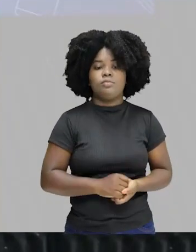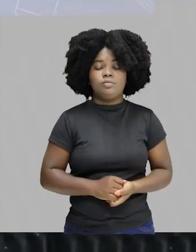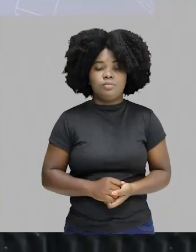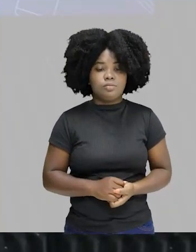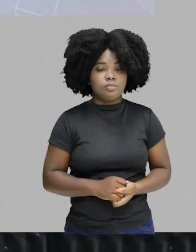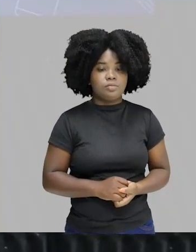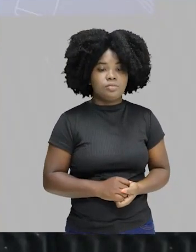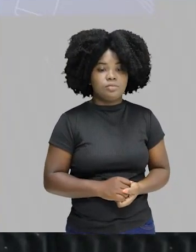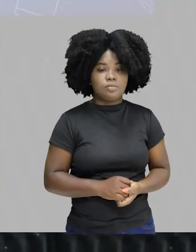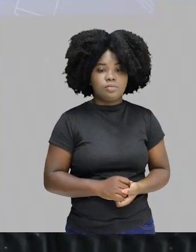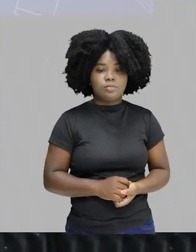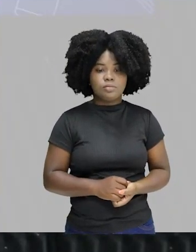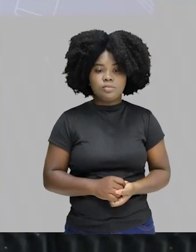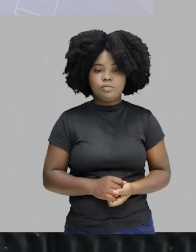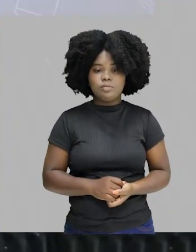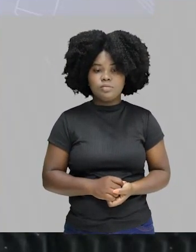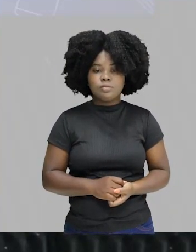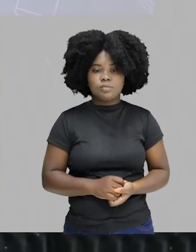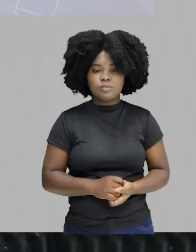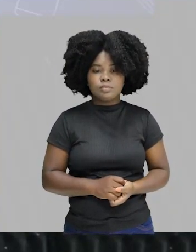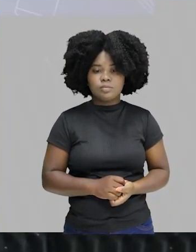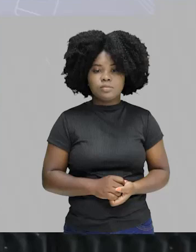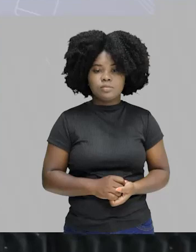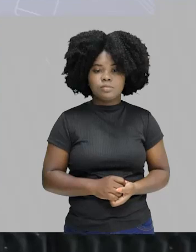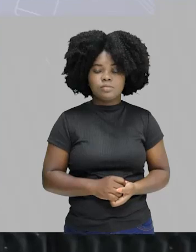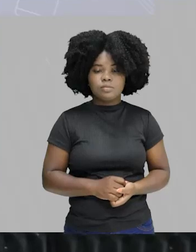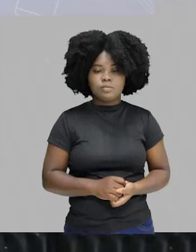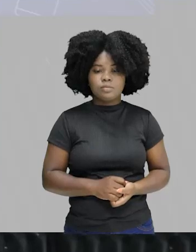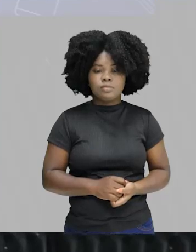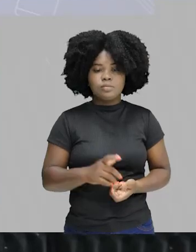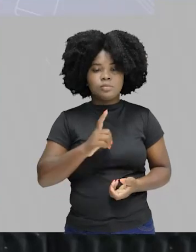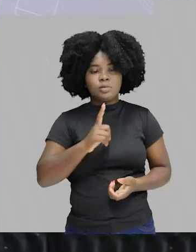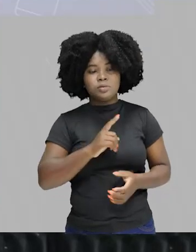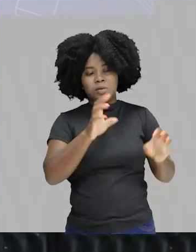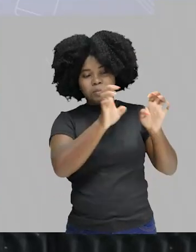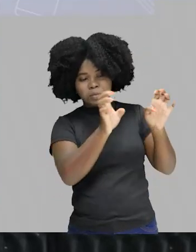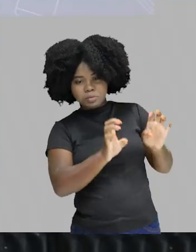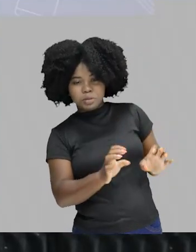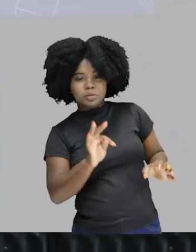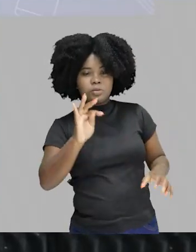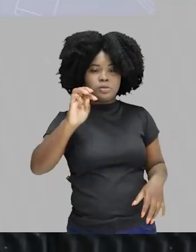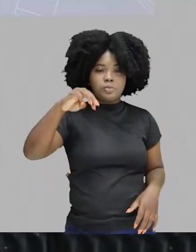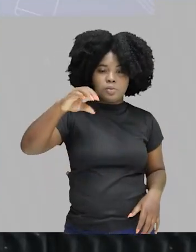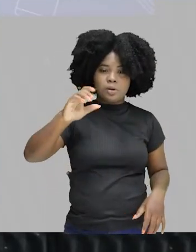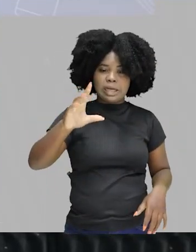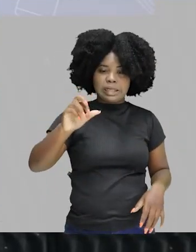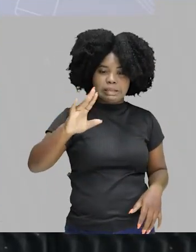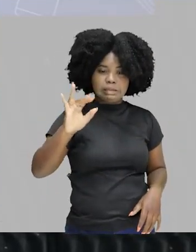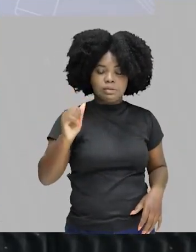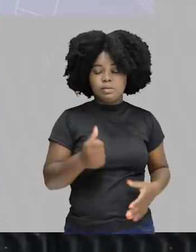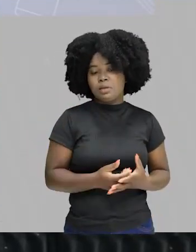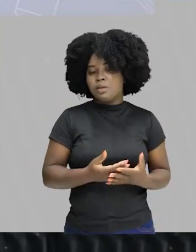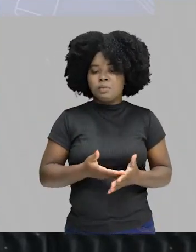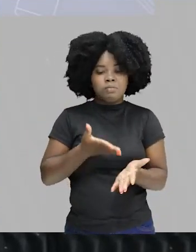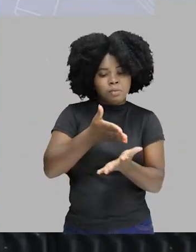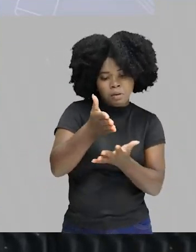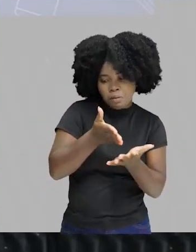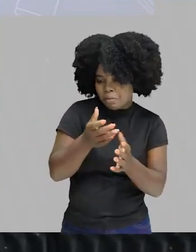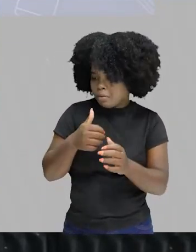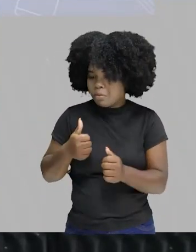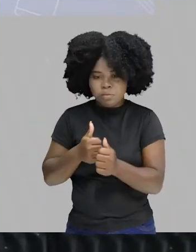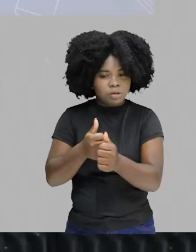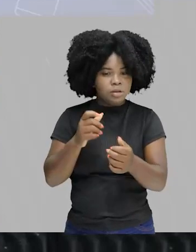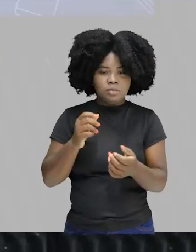nós temos um funcionamento da democracia bem estruturado. E não é aqui este caminho que ele vai seguir. Existem várias